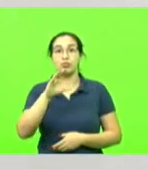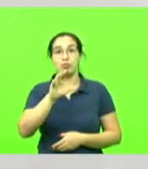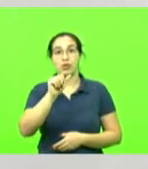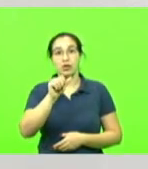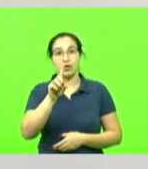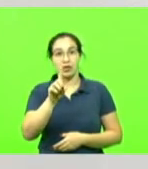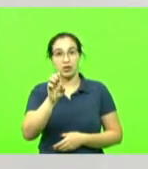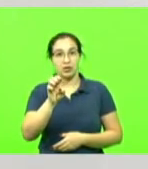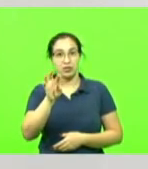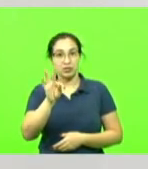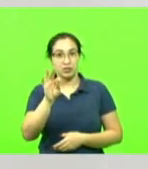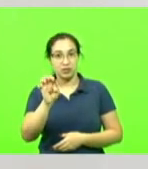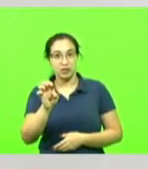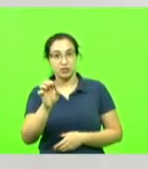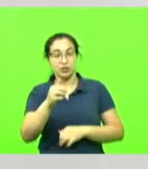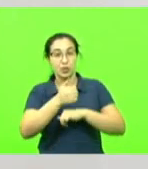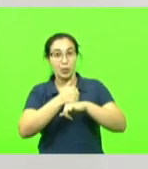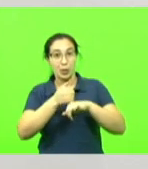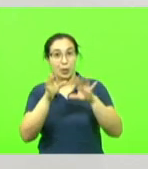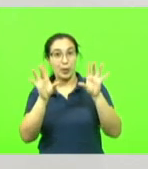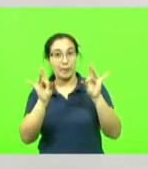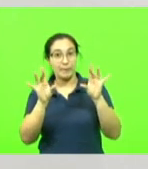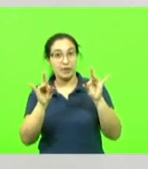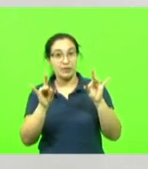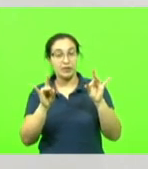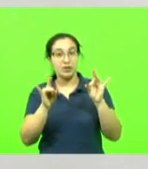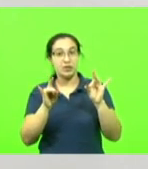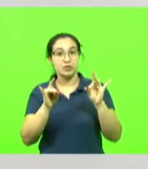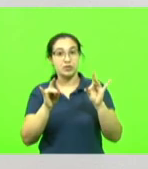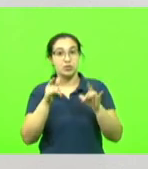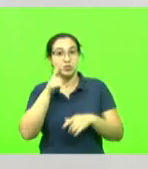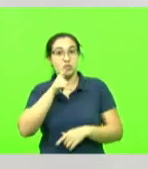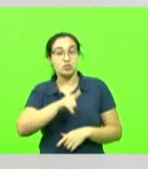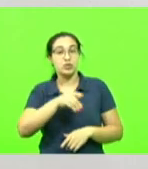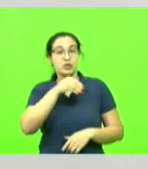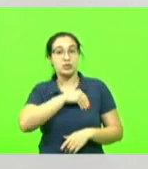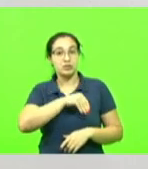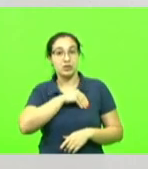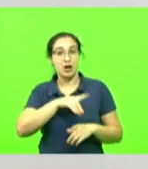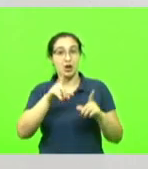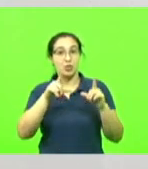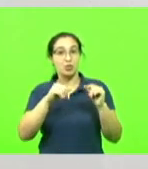Um especialista ganha menos hoje do que um aluno cadete.